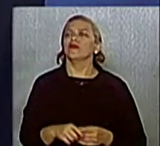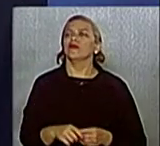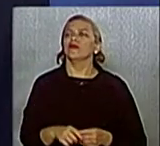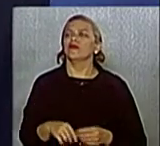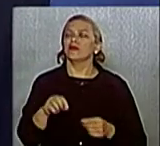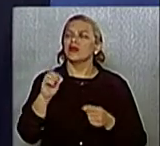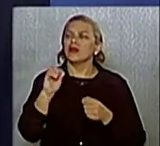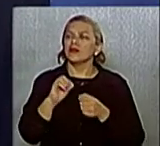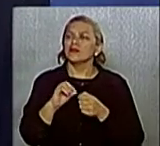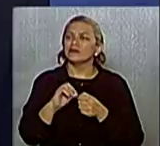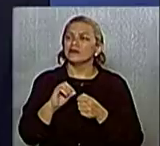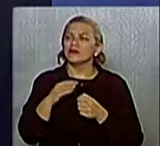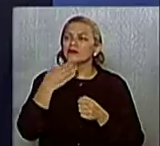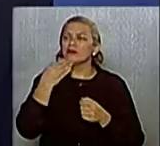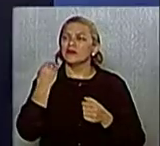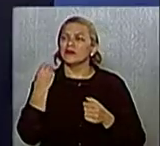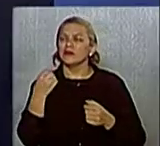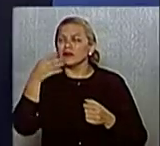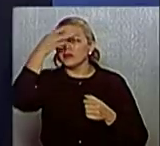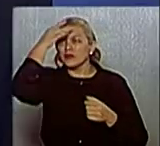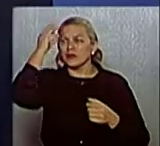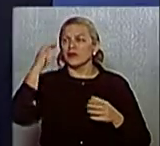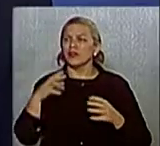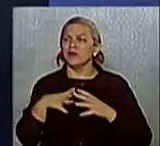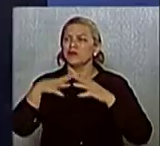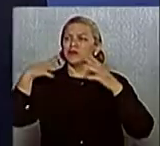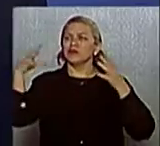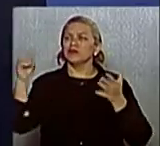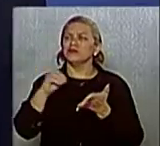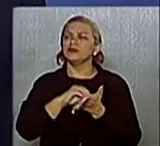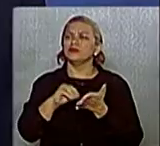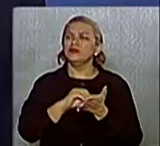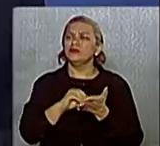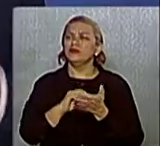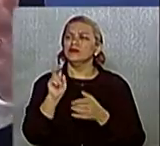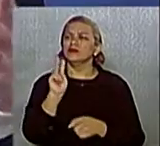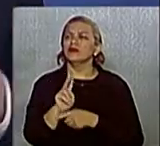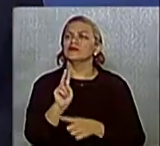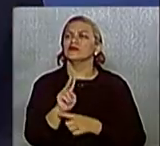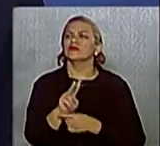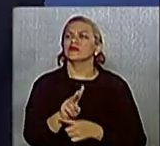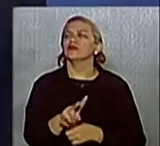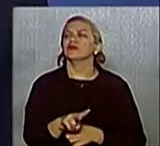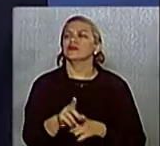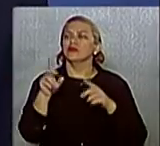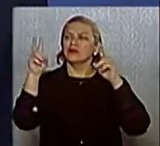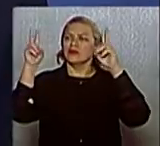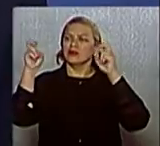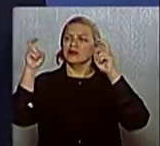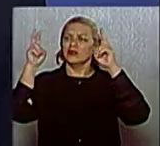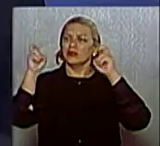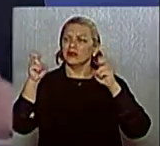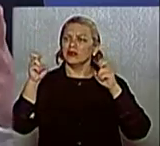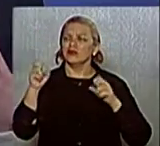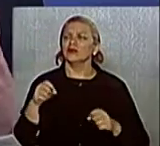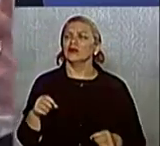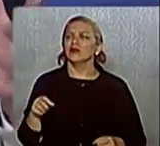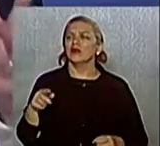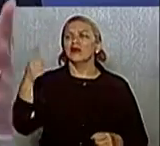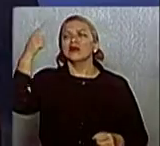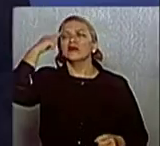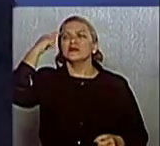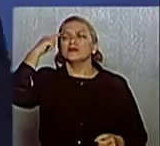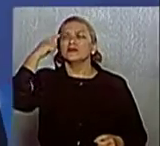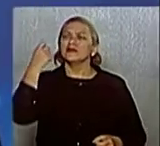dentro da Secretaria de Planejamento, porque hoje só tem duas pessoas cuidando do assunto. Vocês imaginem, 15 mil moradias, mais de